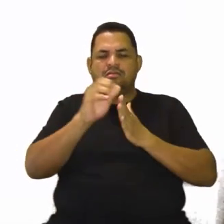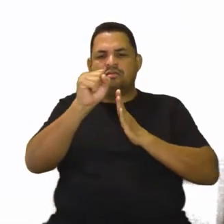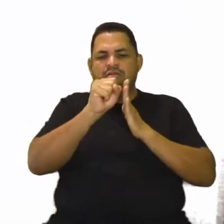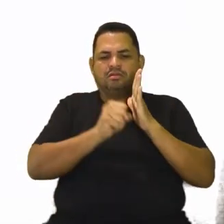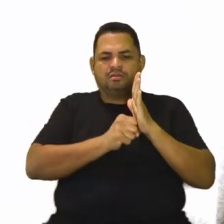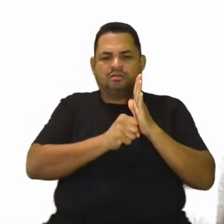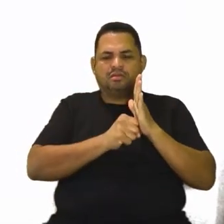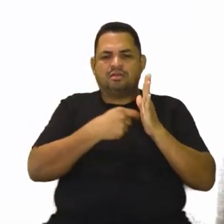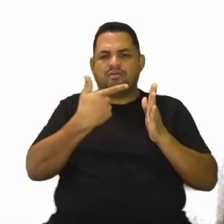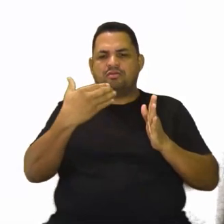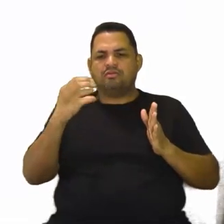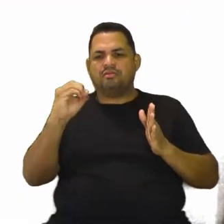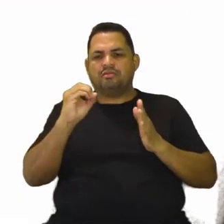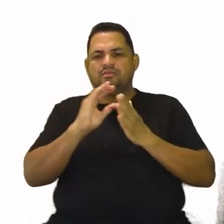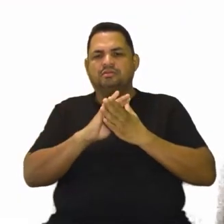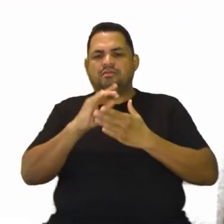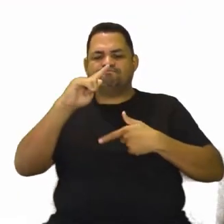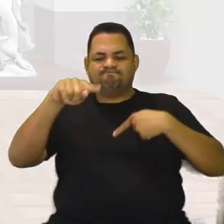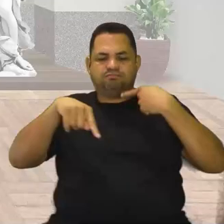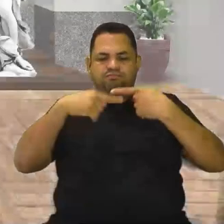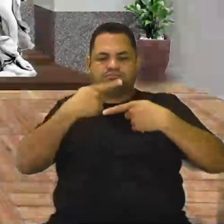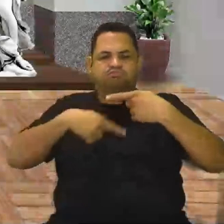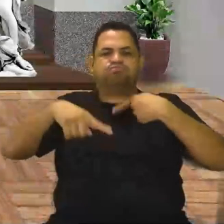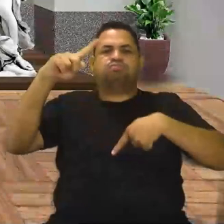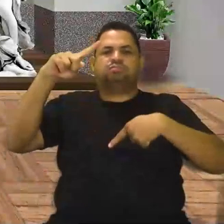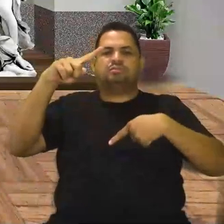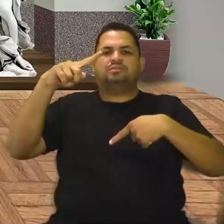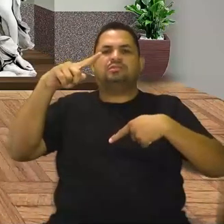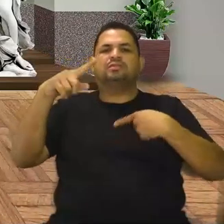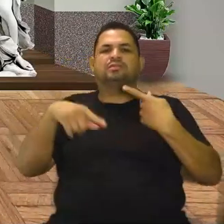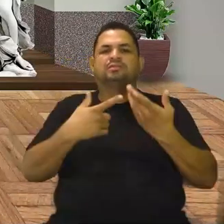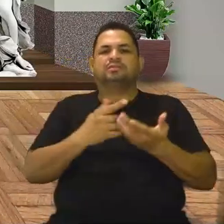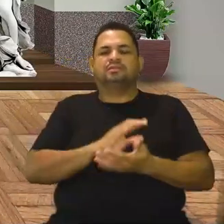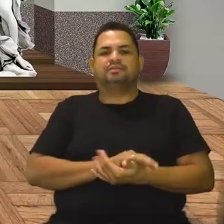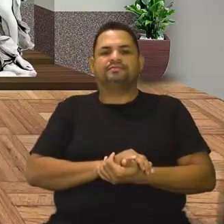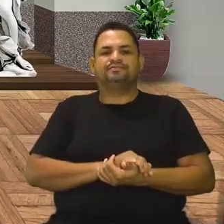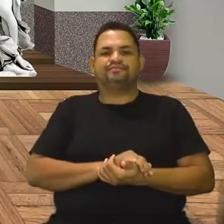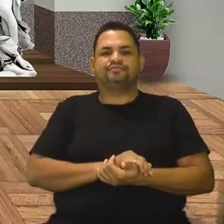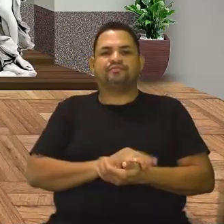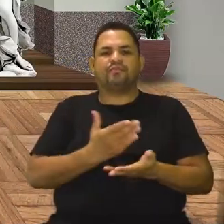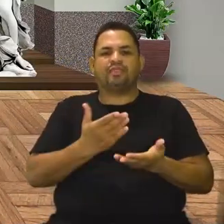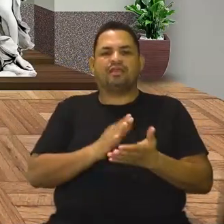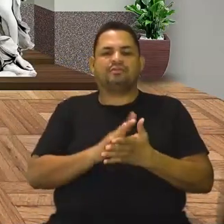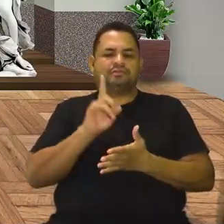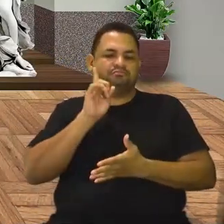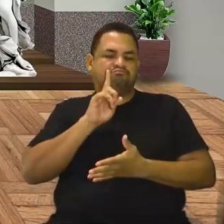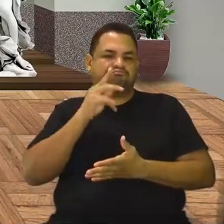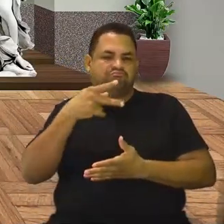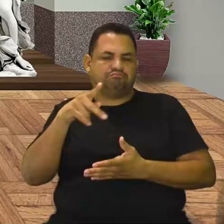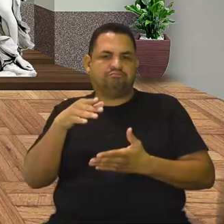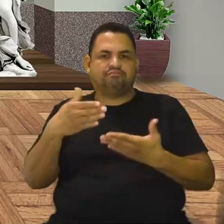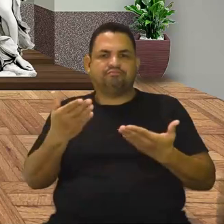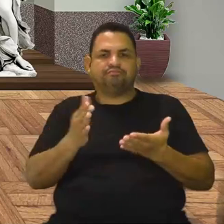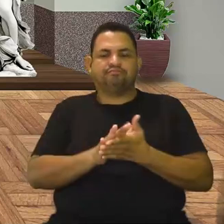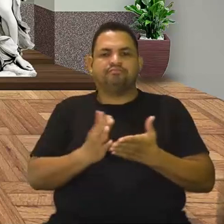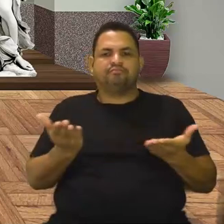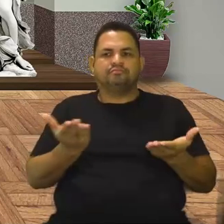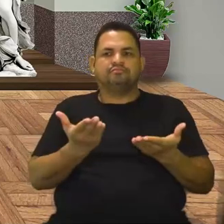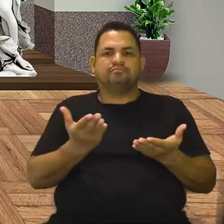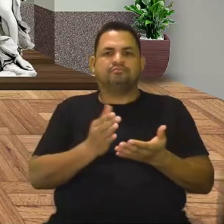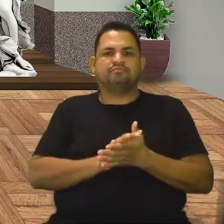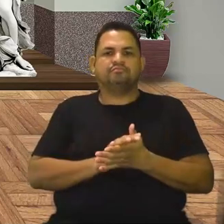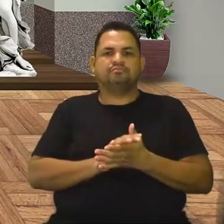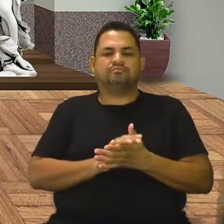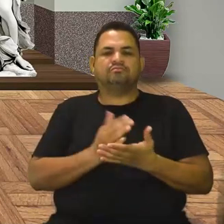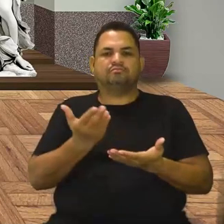século de prosperidade. Vai ser um século de prosperidade para os Estados Unidos. E agora, meus alunos, olhem o